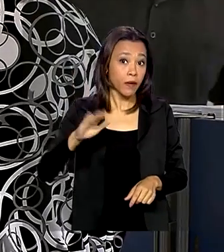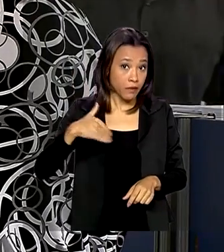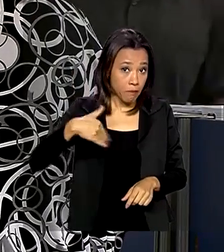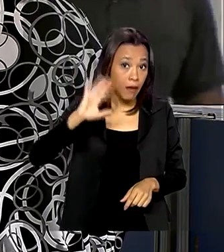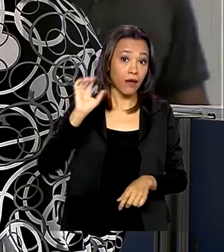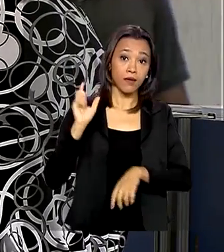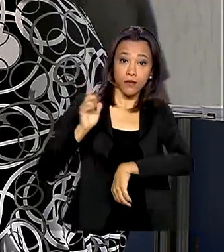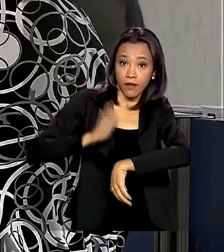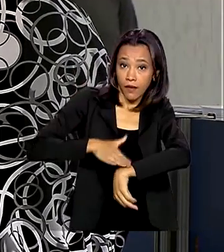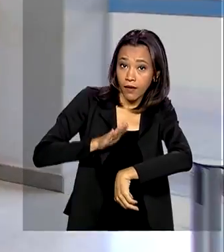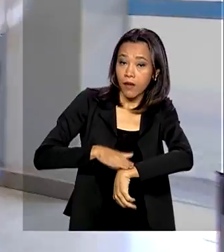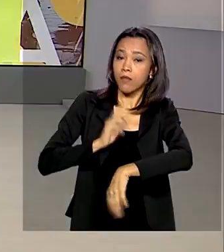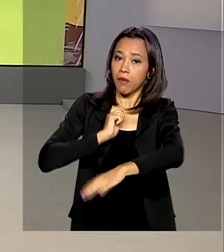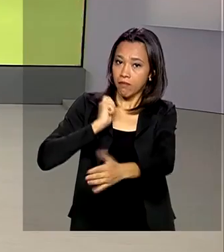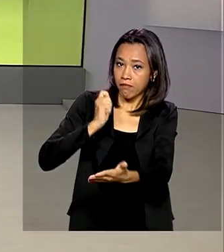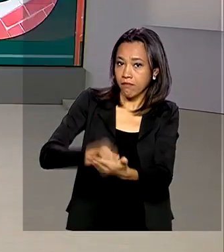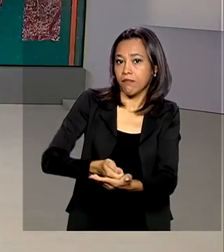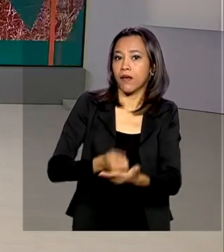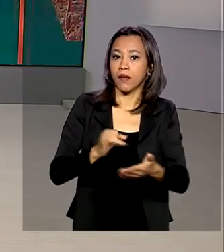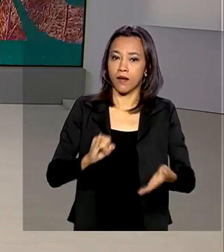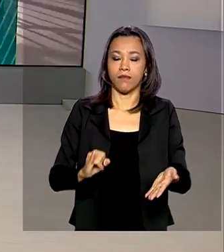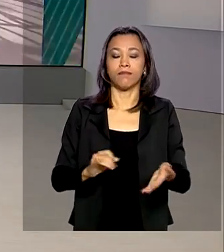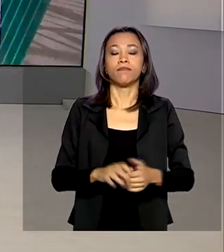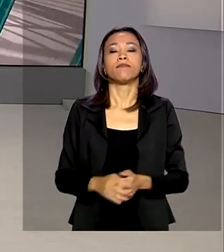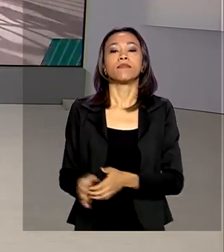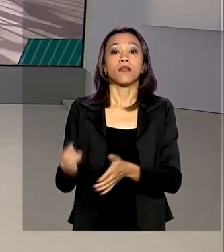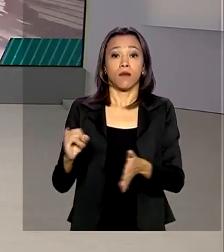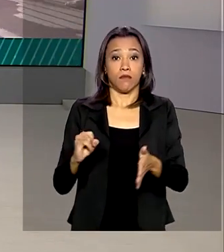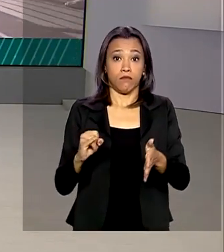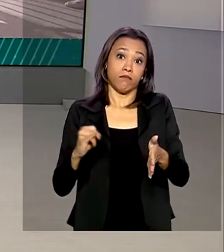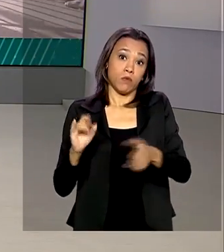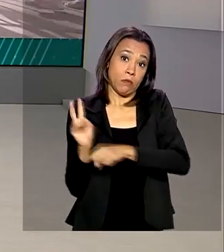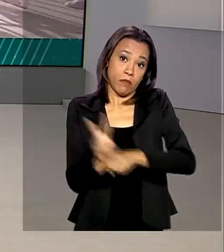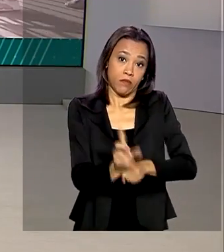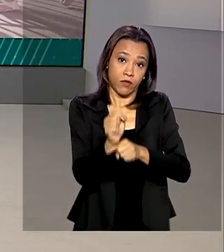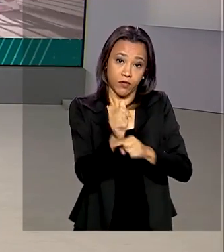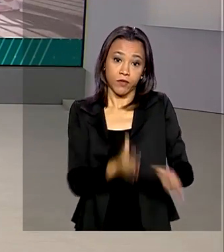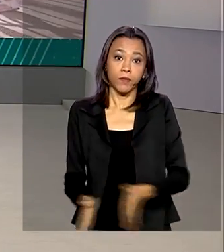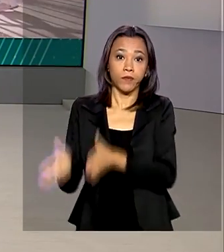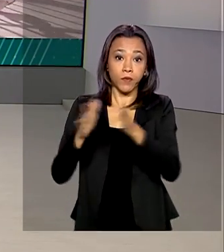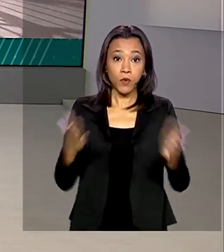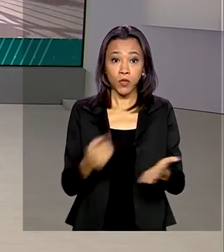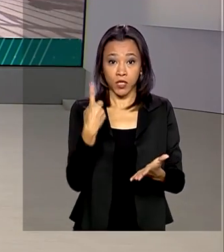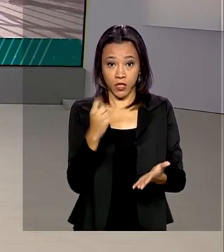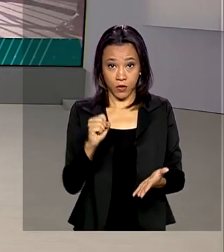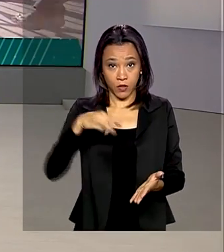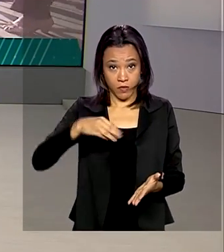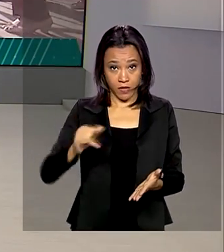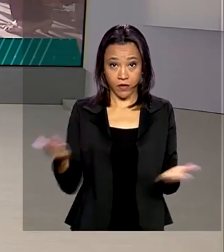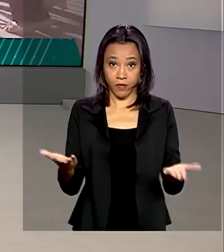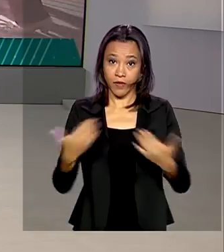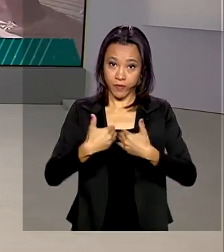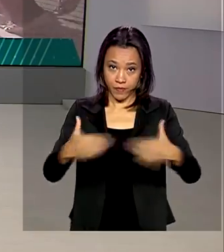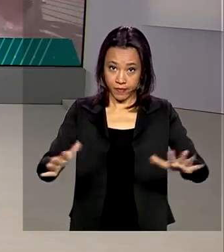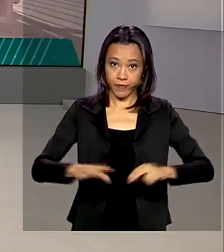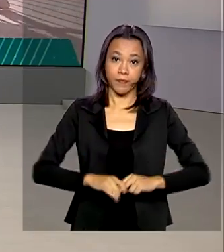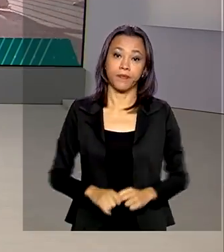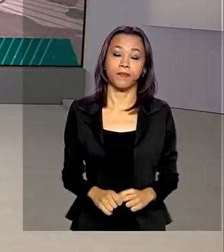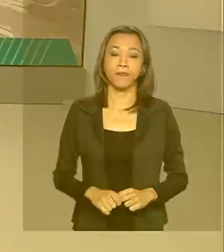pagar o crédito consignado. Hoje é quarta-feira, 18 de março. O Brasil em Dia começa agora.